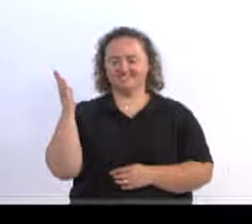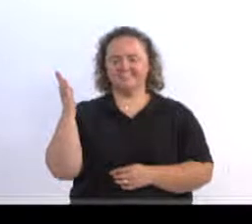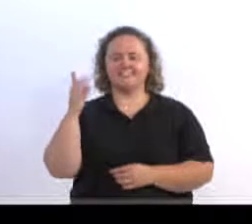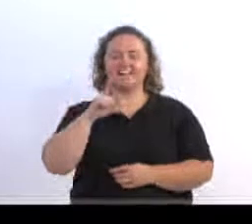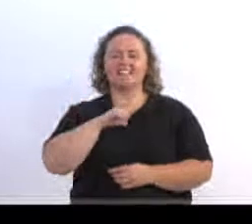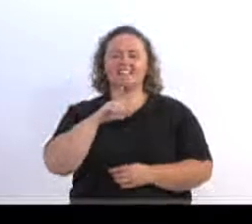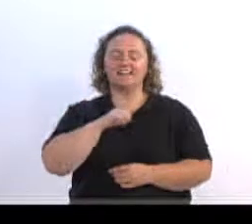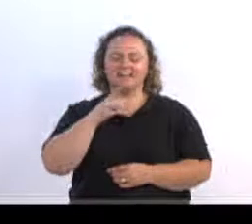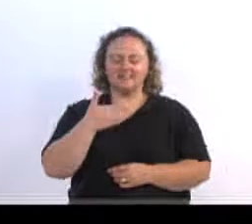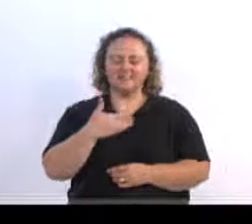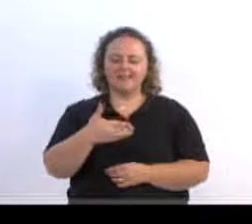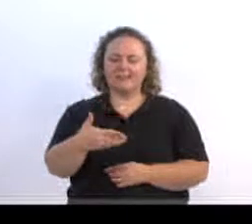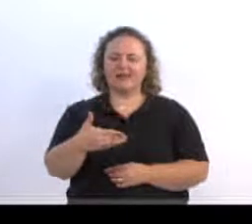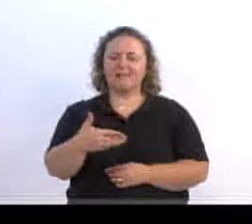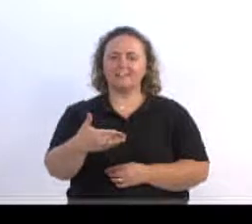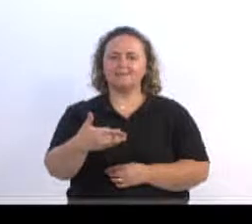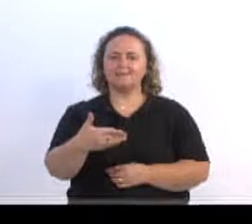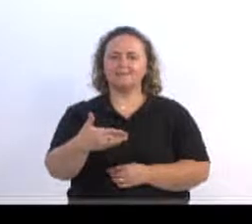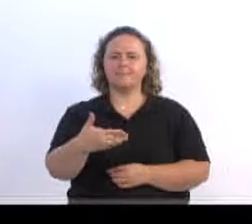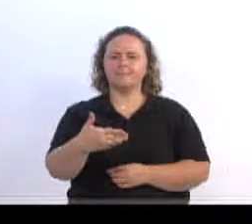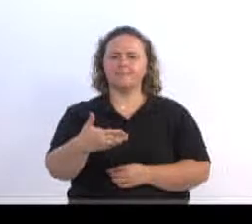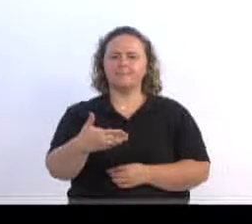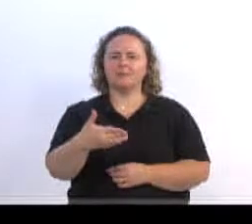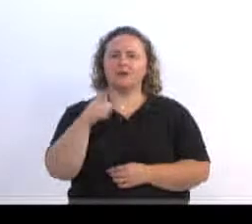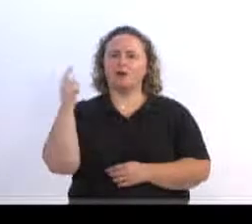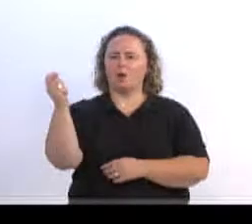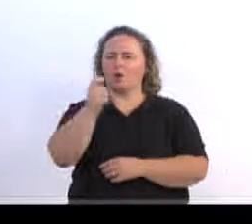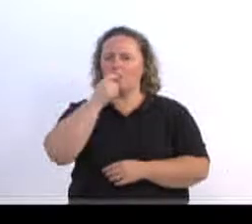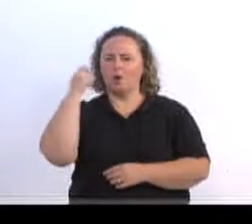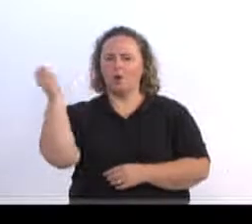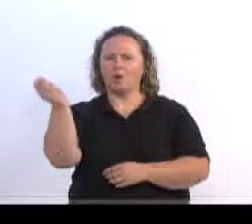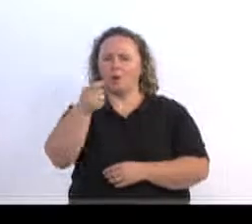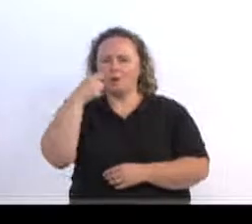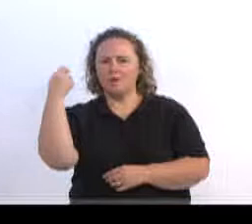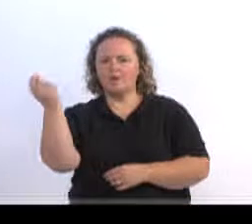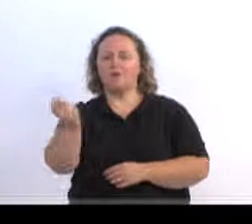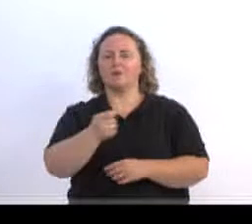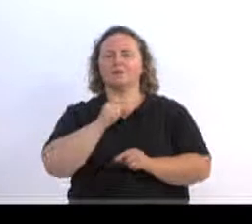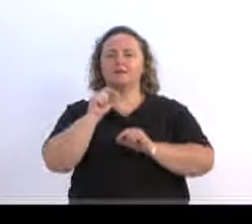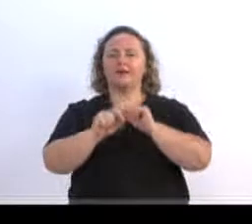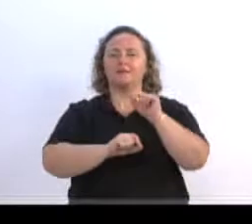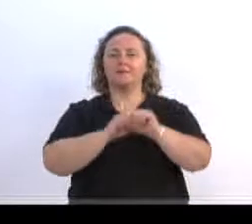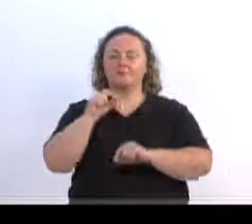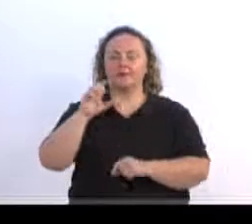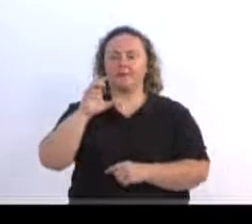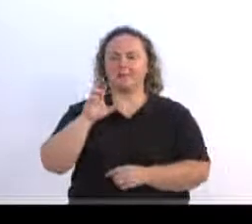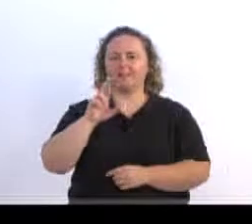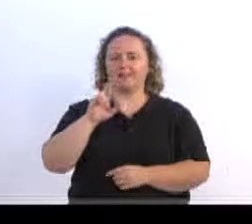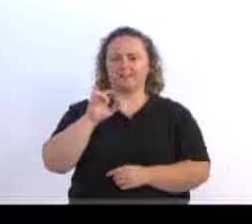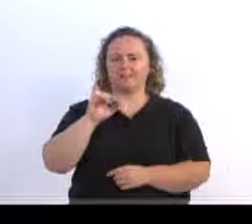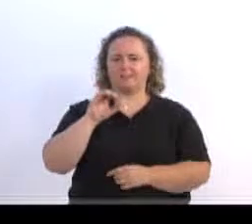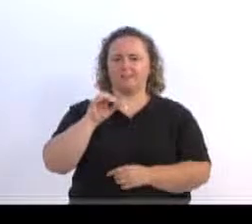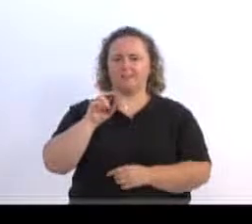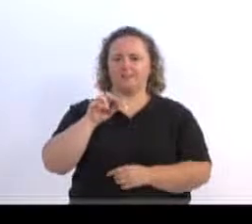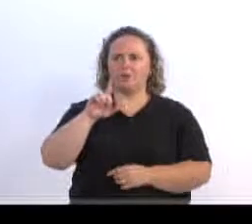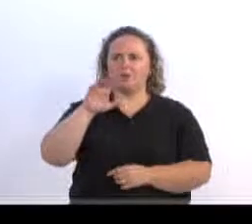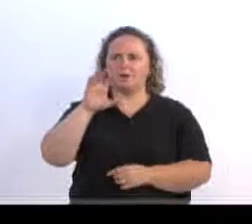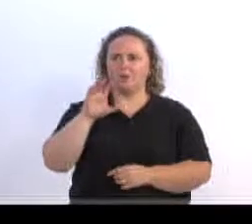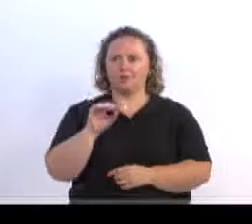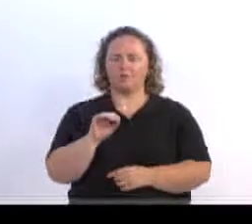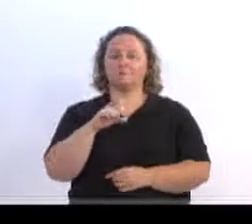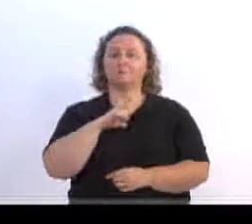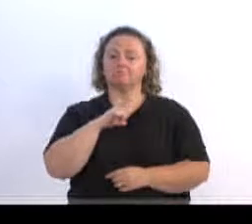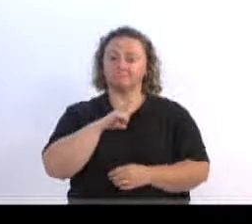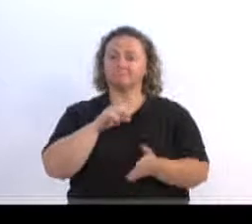Nós teremos a participação desse CTG do 13º Rodeio Crioulo, aqui na cidade de Blumenau. Dizer que, na verdade,